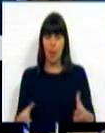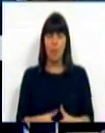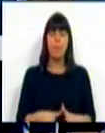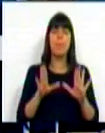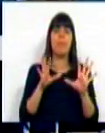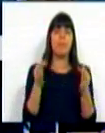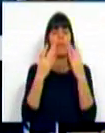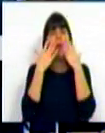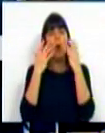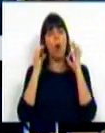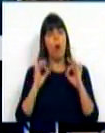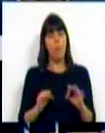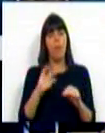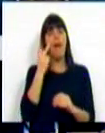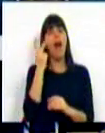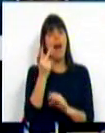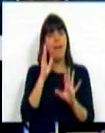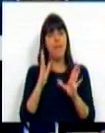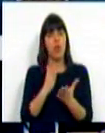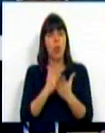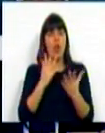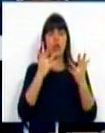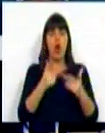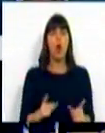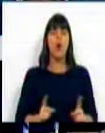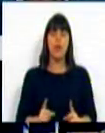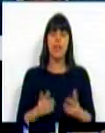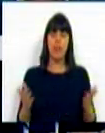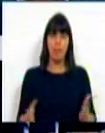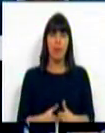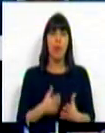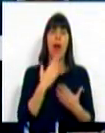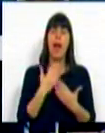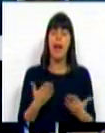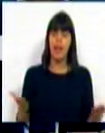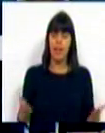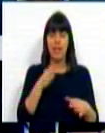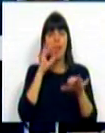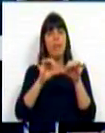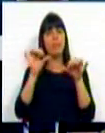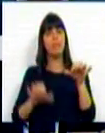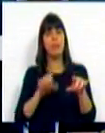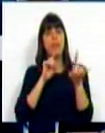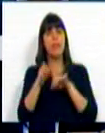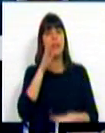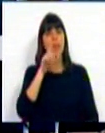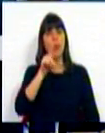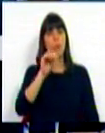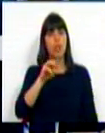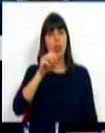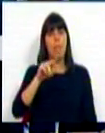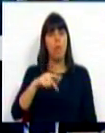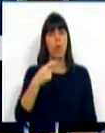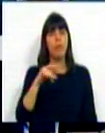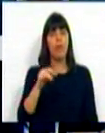Mas, obviamente, há vida para além do orçamento e agradeço a intervenção do deputado Luís Monteiro.